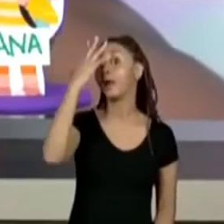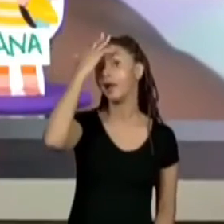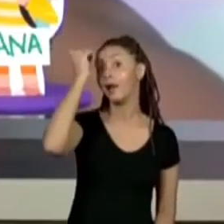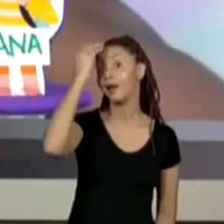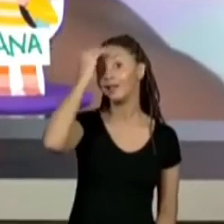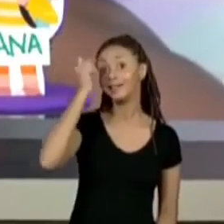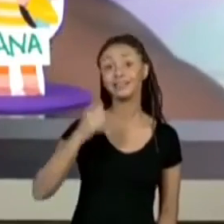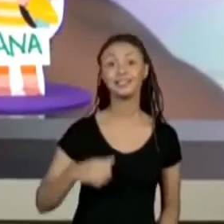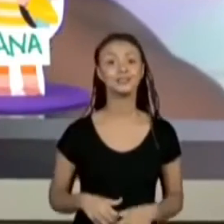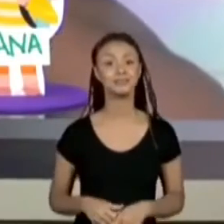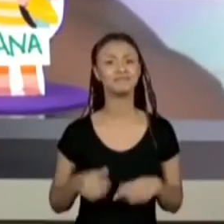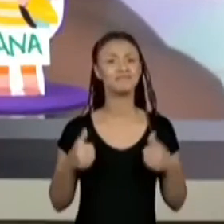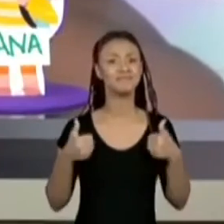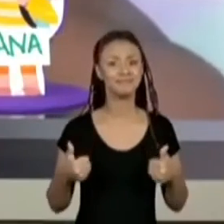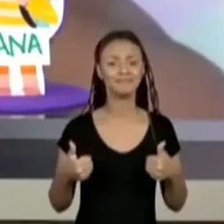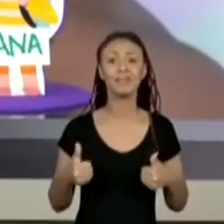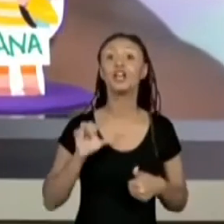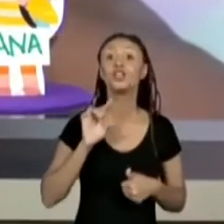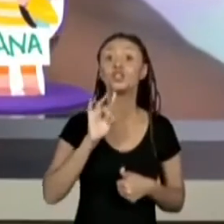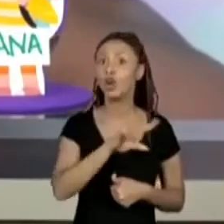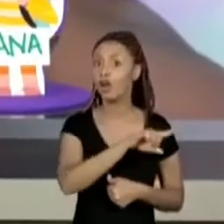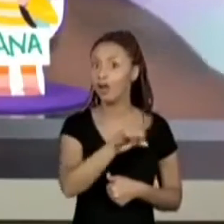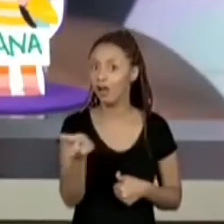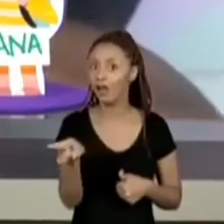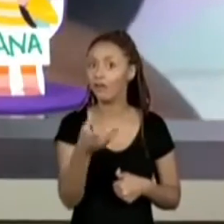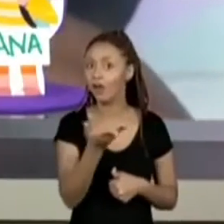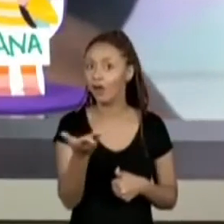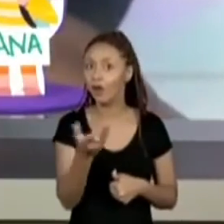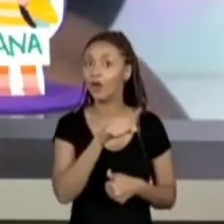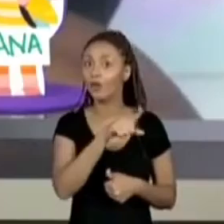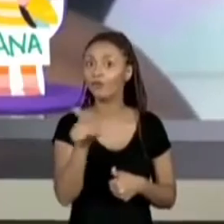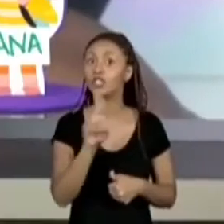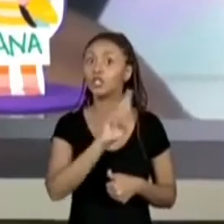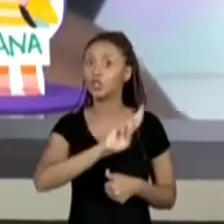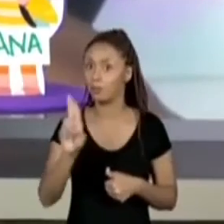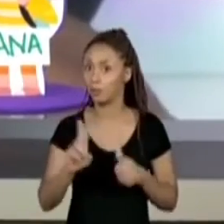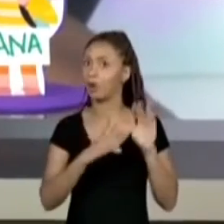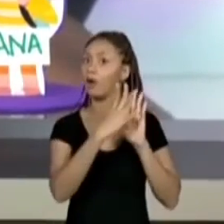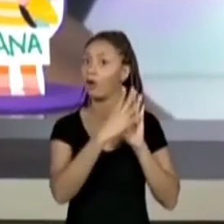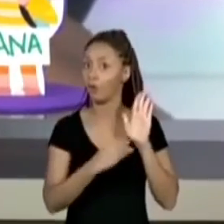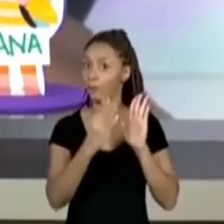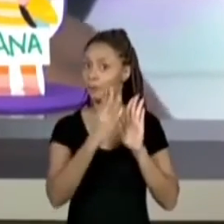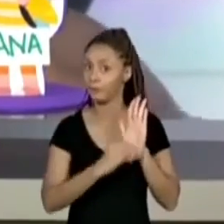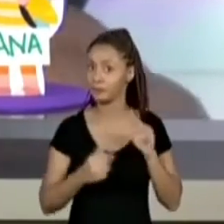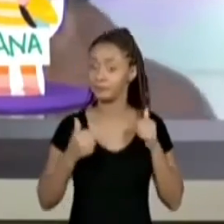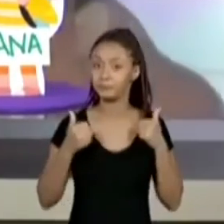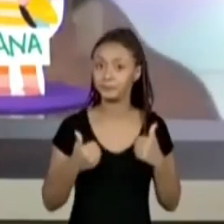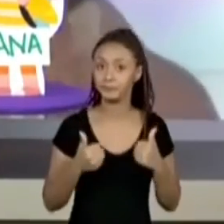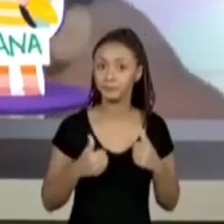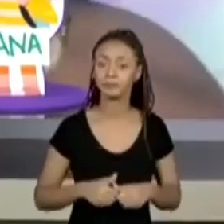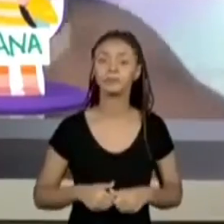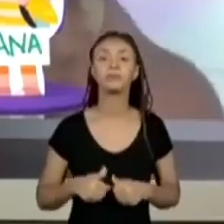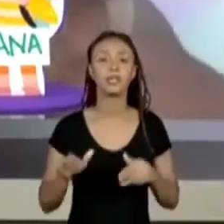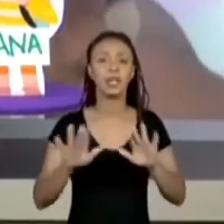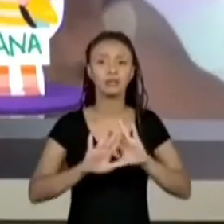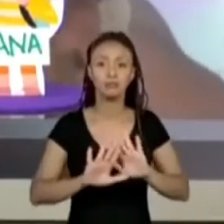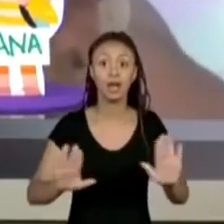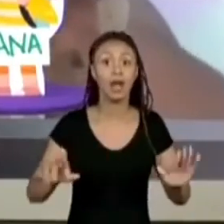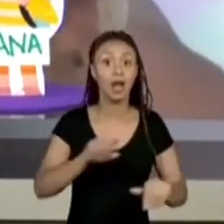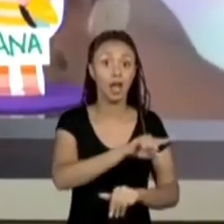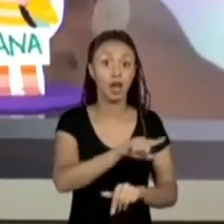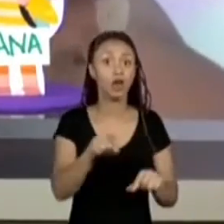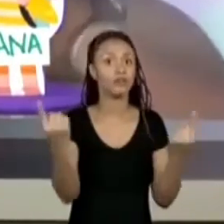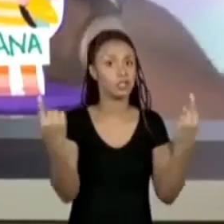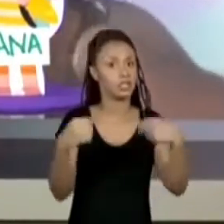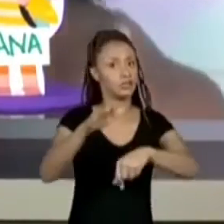Muito bem, pessoal. É só vocês copiarem o nome lá no caderno de vocês, tá bom? Que aí eu vou deixar como desafio